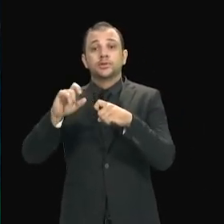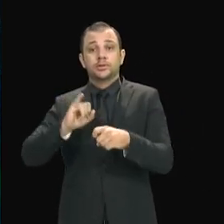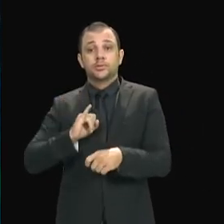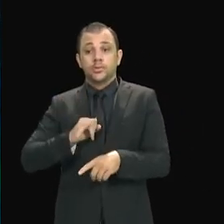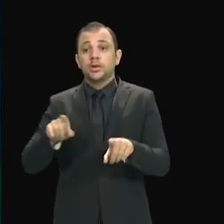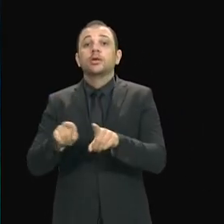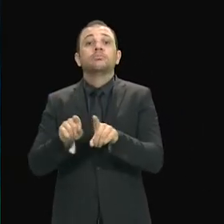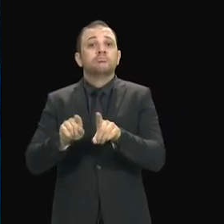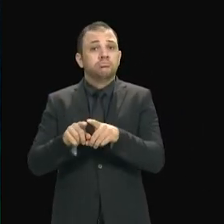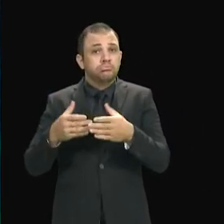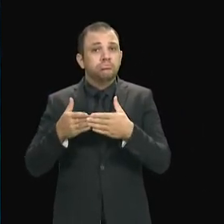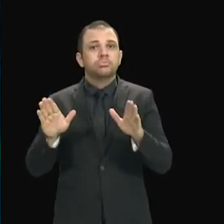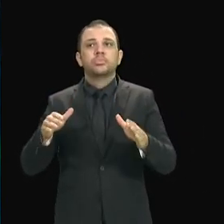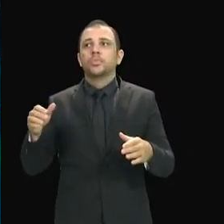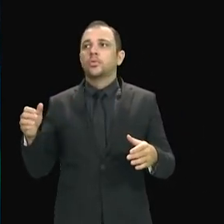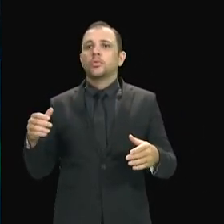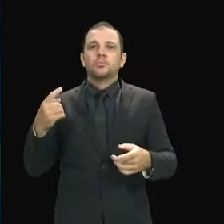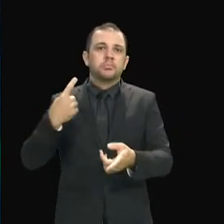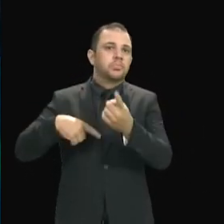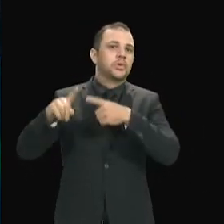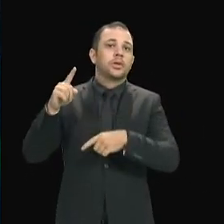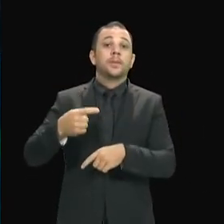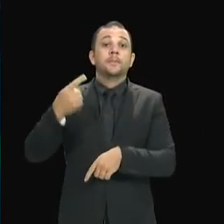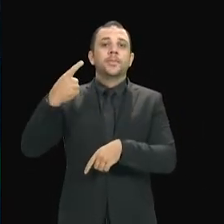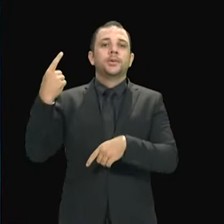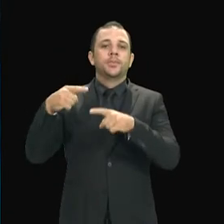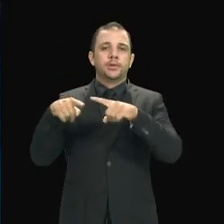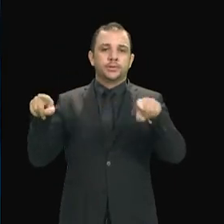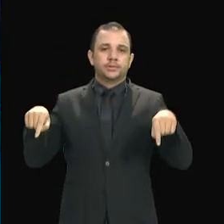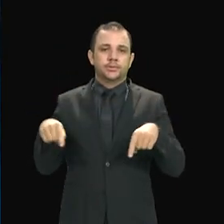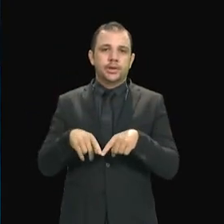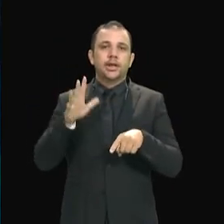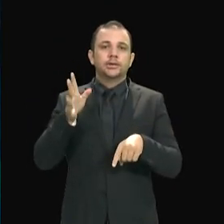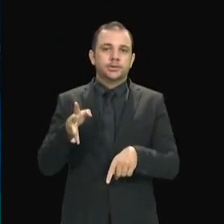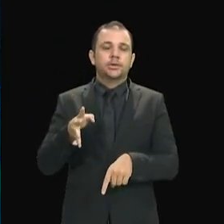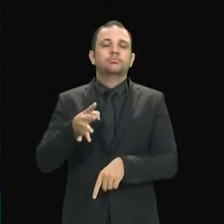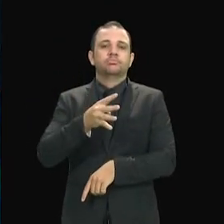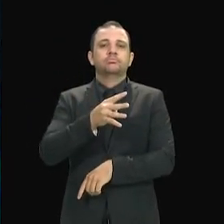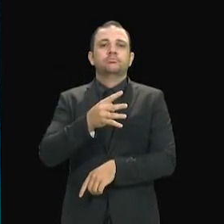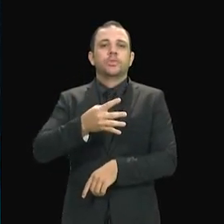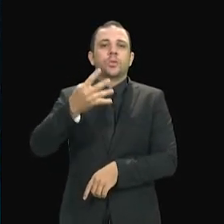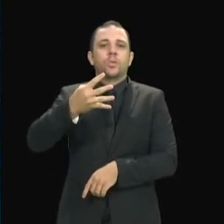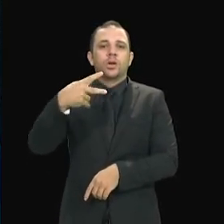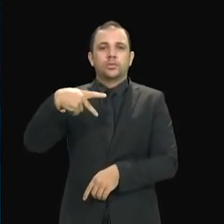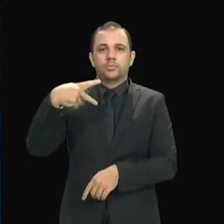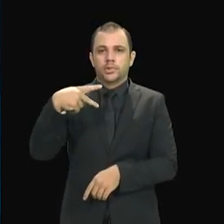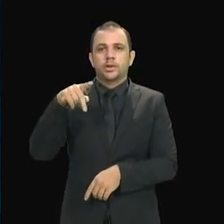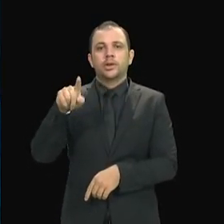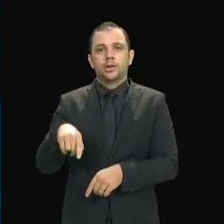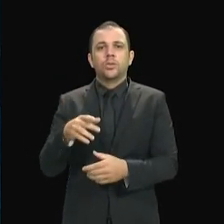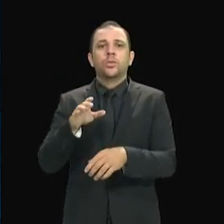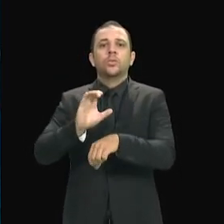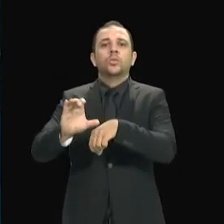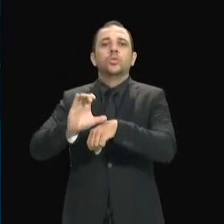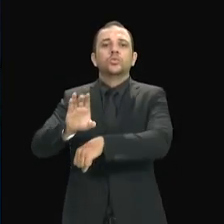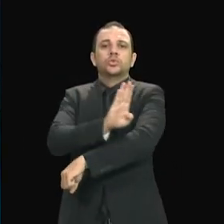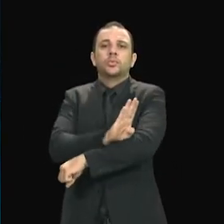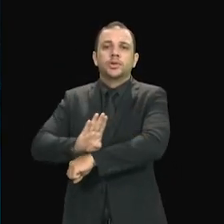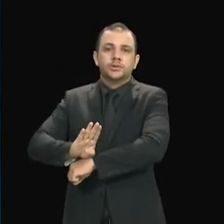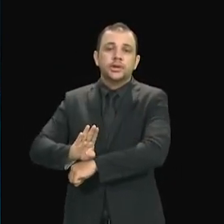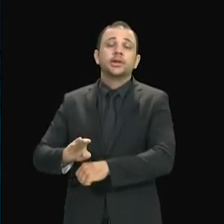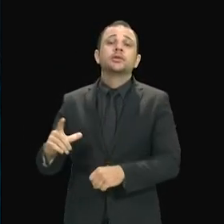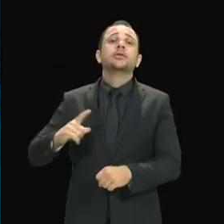A primeira turma já está no quarto período. Um bacharelado de excelência. E todos os investimentos que foram feitos nessa